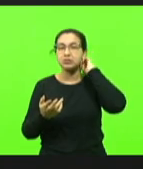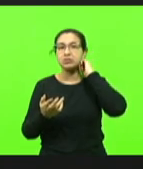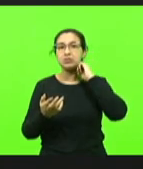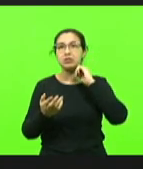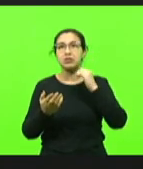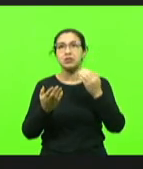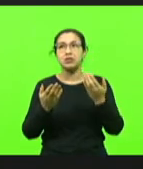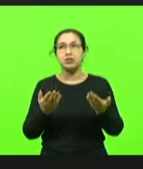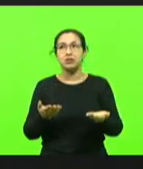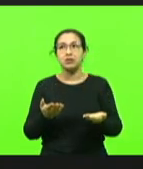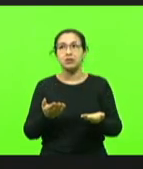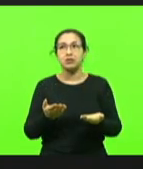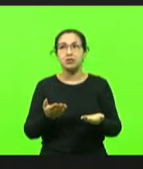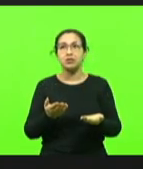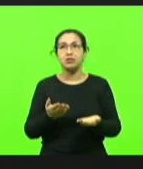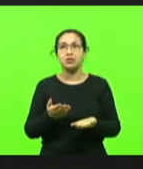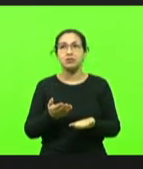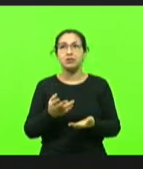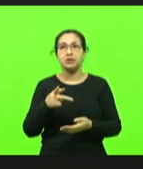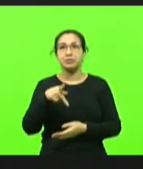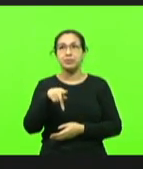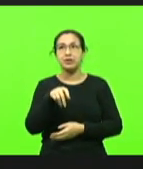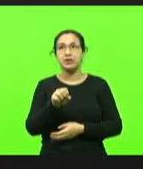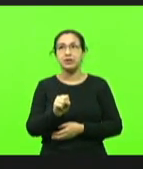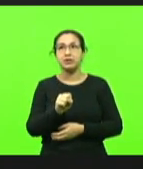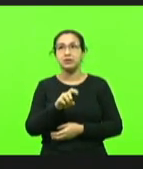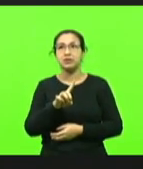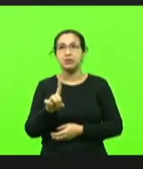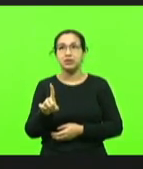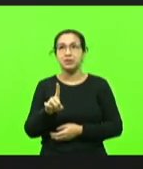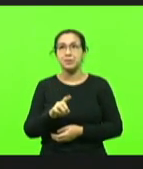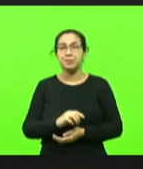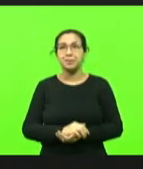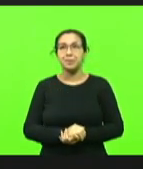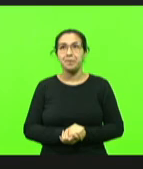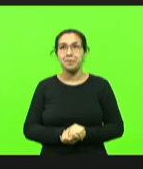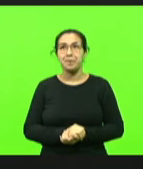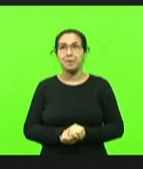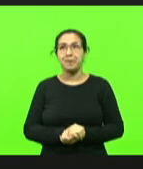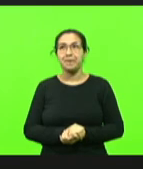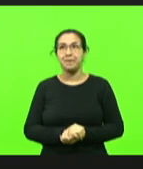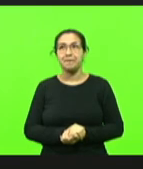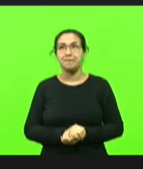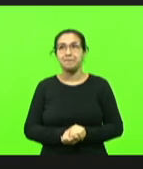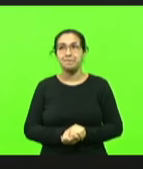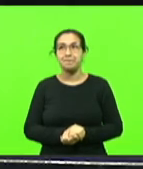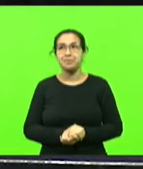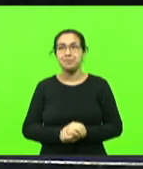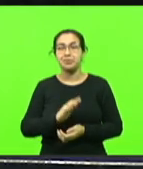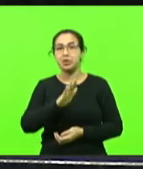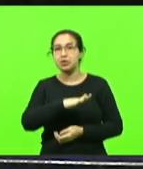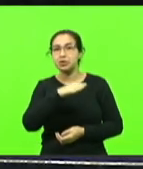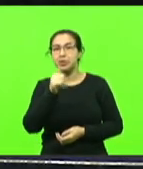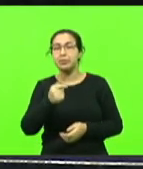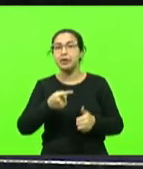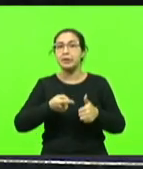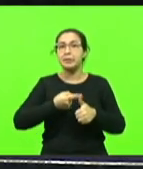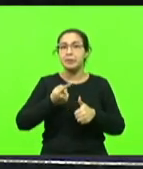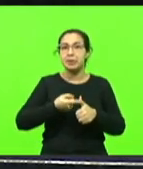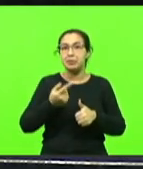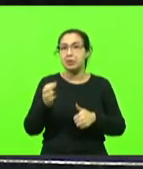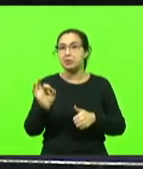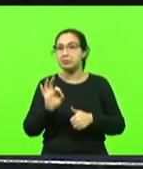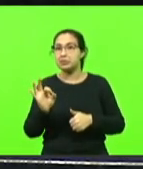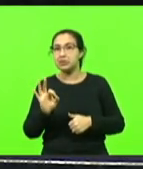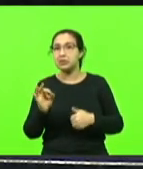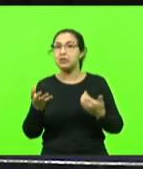está... PSC, PSD. Ok, eu vou só fazer, como eu chamei o primeiro e daí não tinha ninguém, eu vou